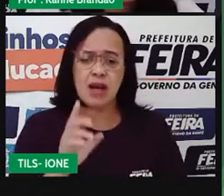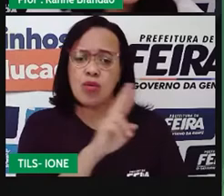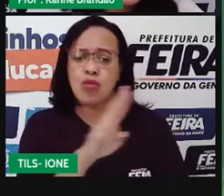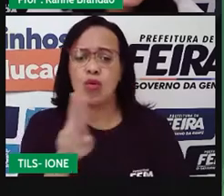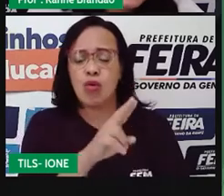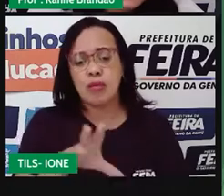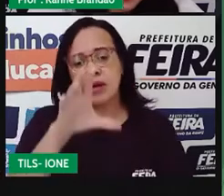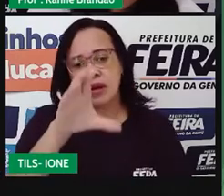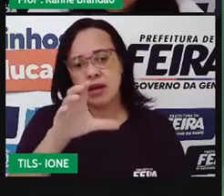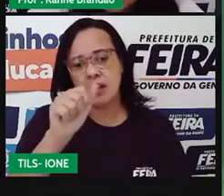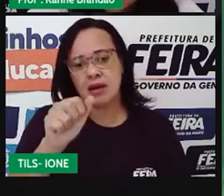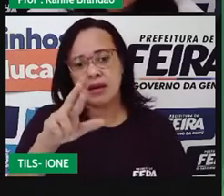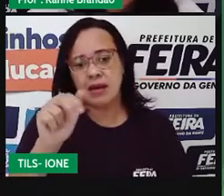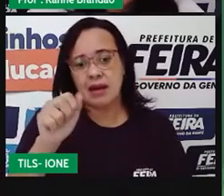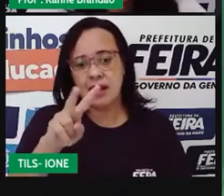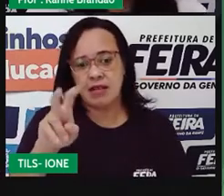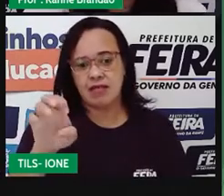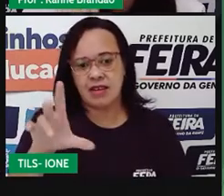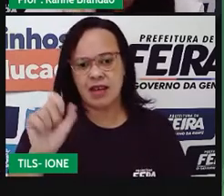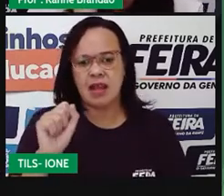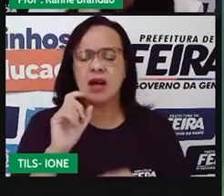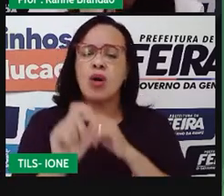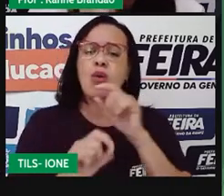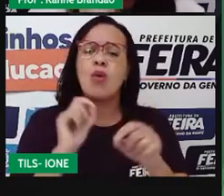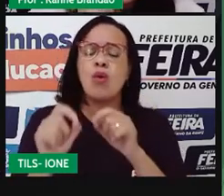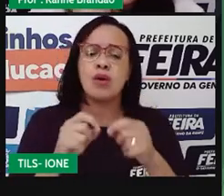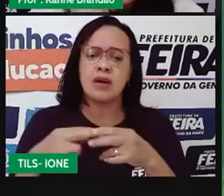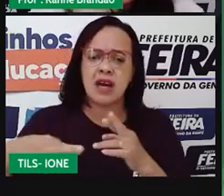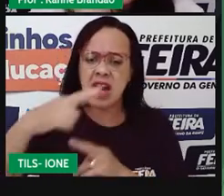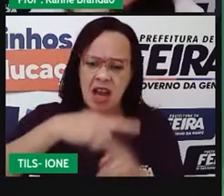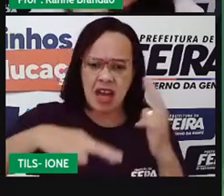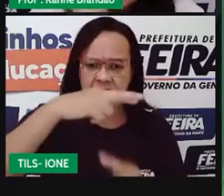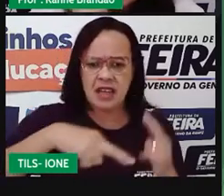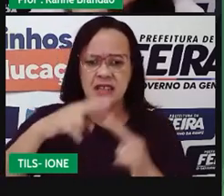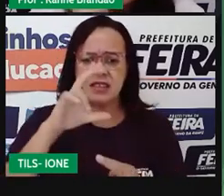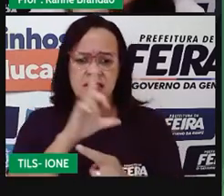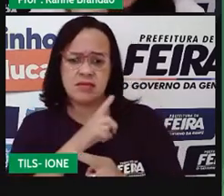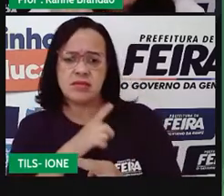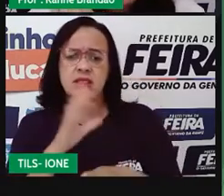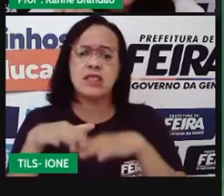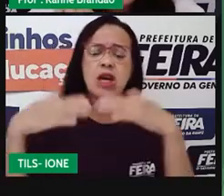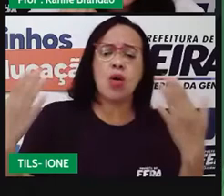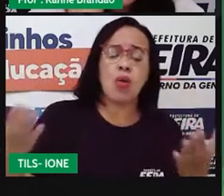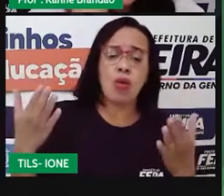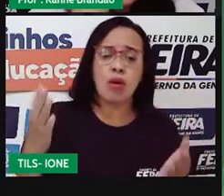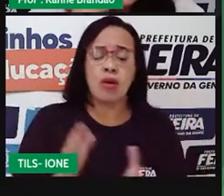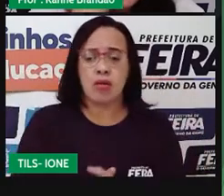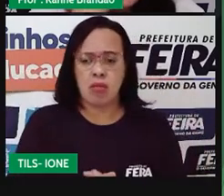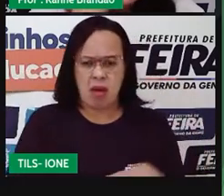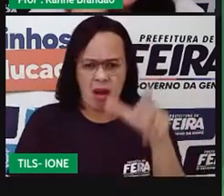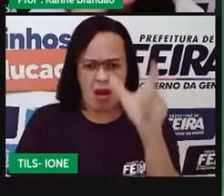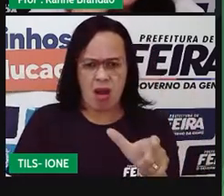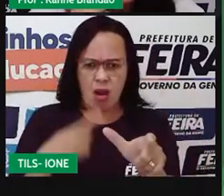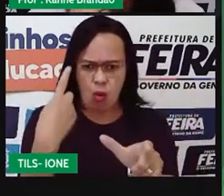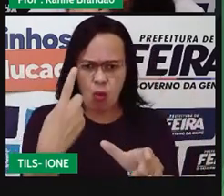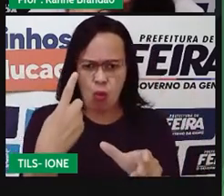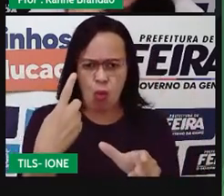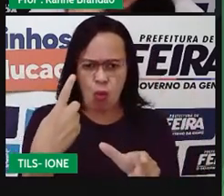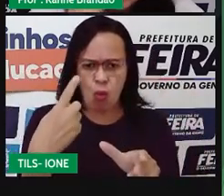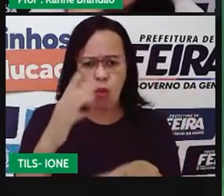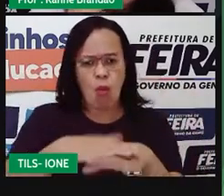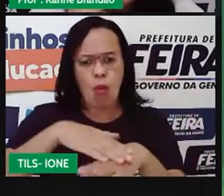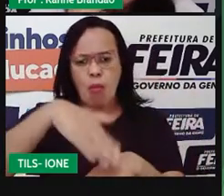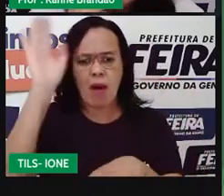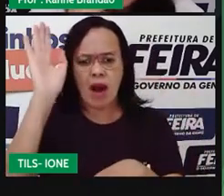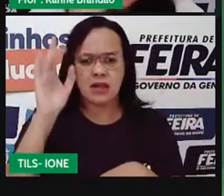O que que acontece com essas caravelas, Prô? Que tipo de relação vocês acham que tem aí? É um indivíduo só, essa caravela? O que que vocês